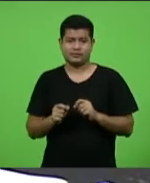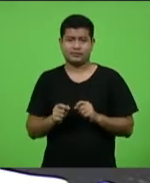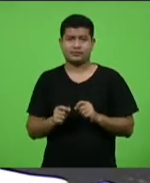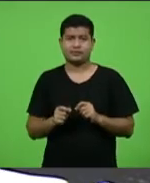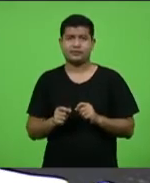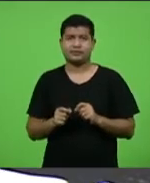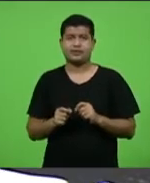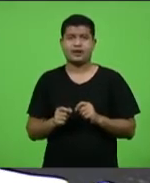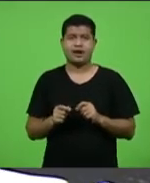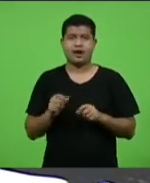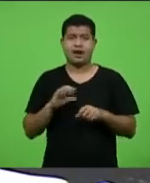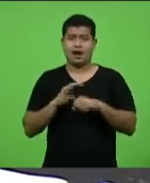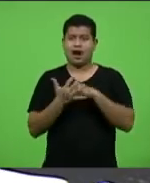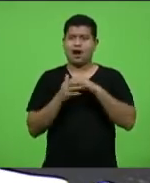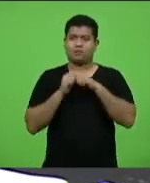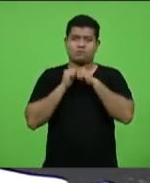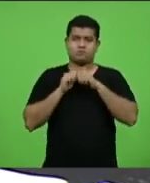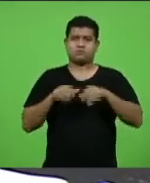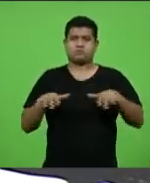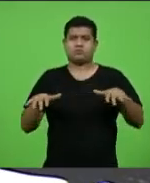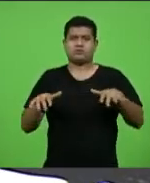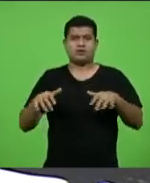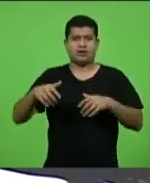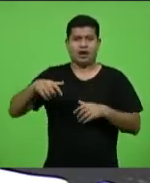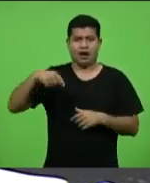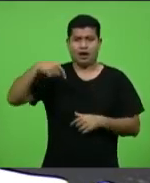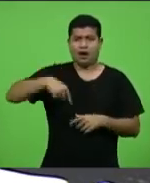pandemia que nós vivemos aqui,